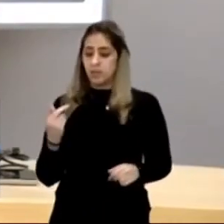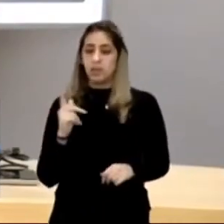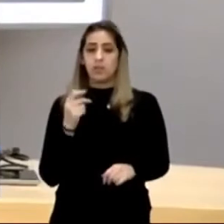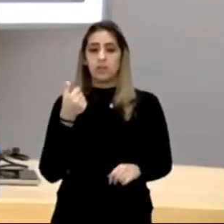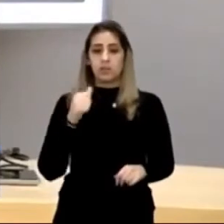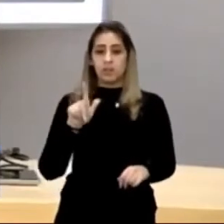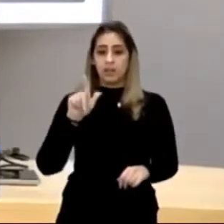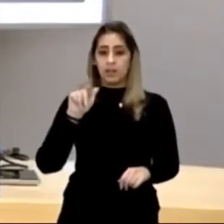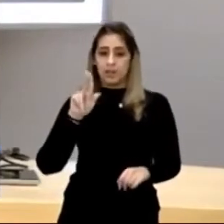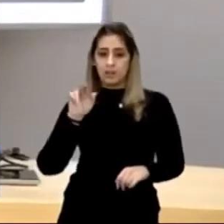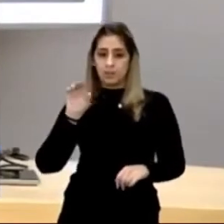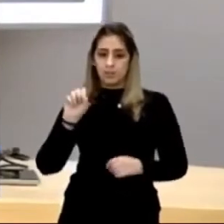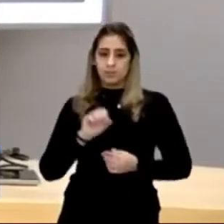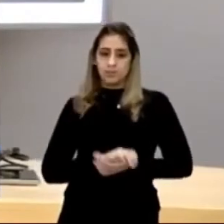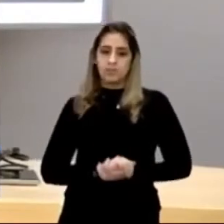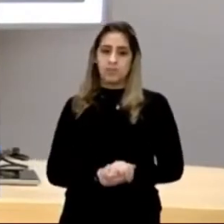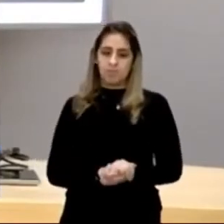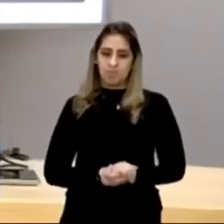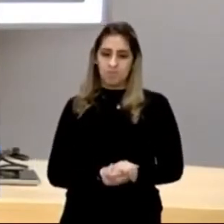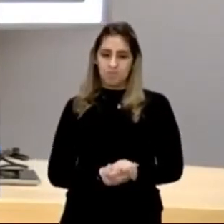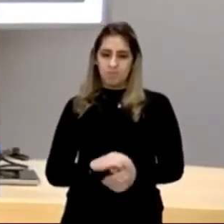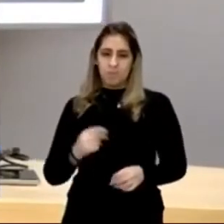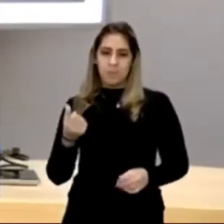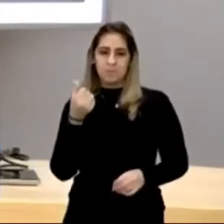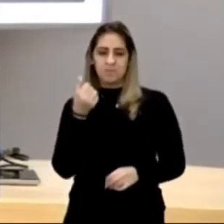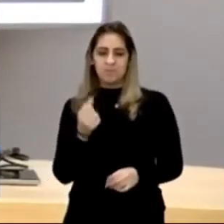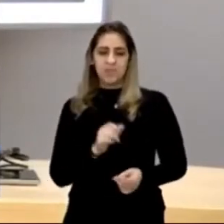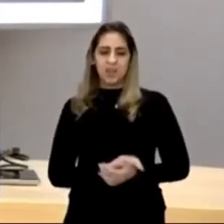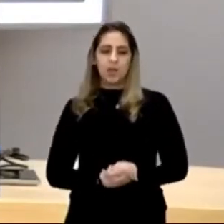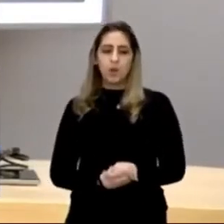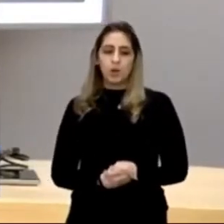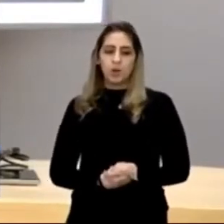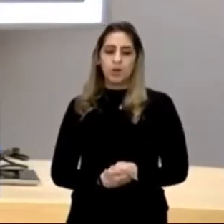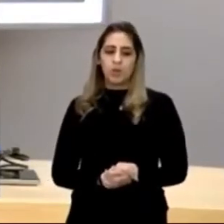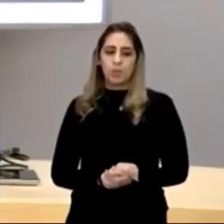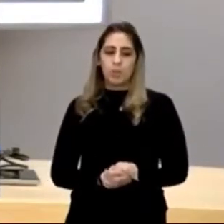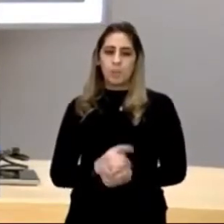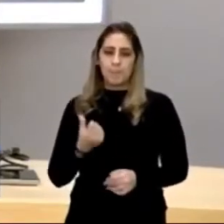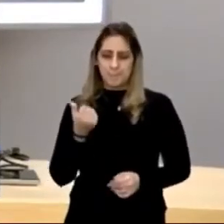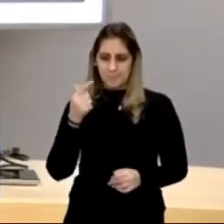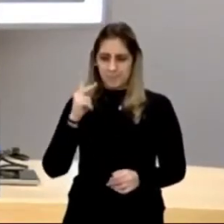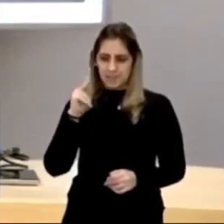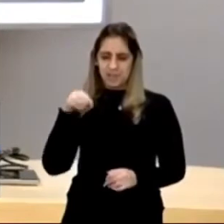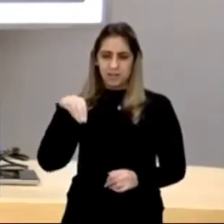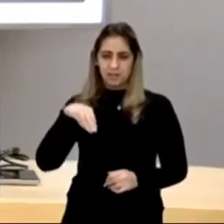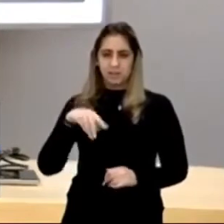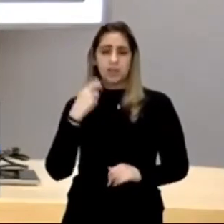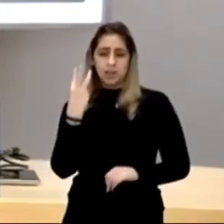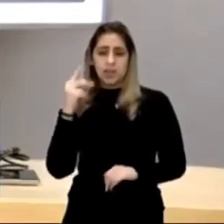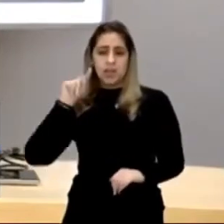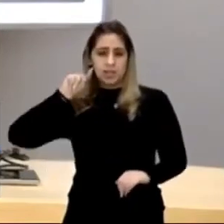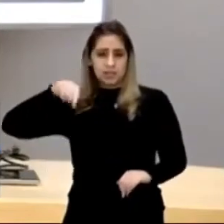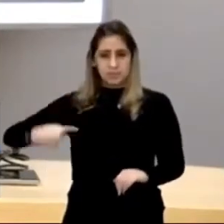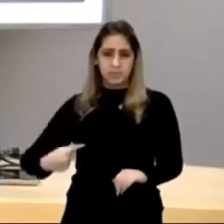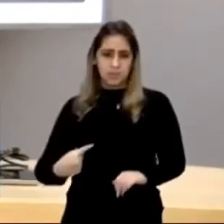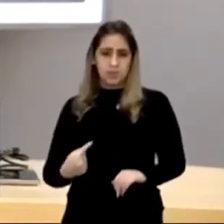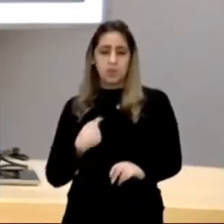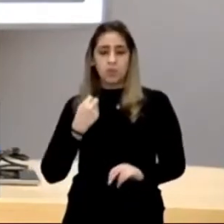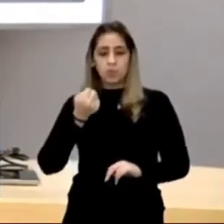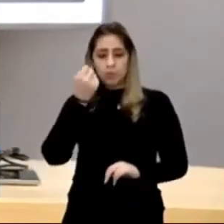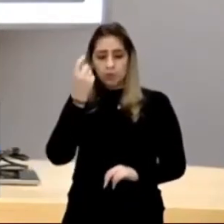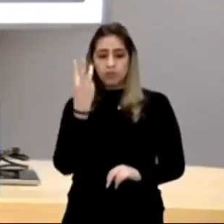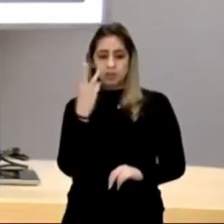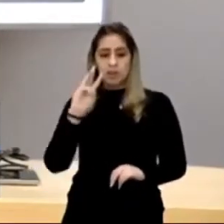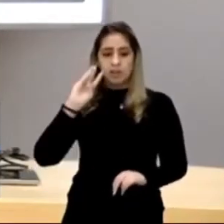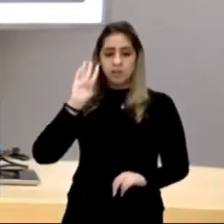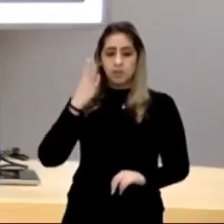660 léguas, ou seja, 660, vezes, 5 quilômetros, você, 3 mil, quase, 4